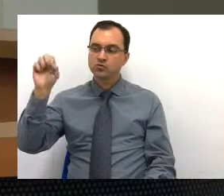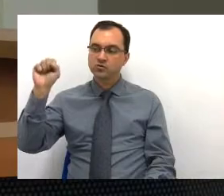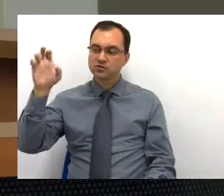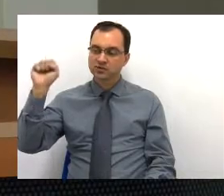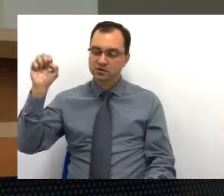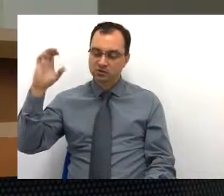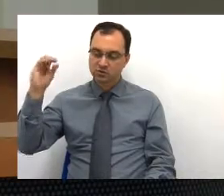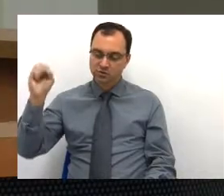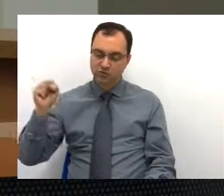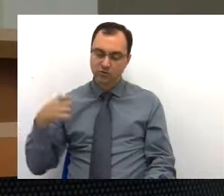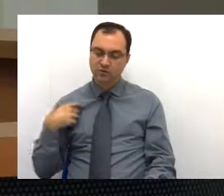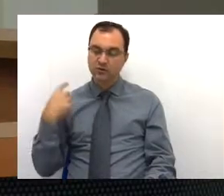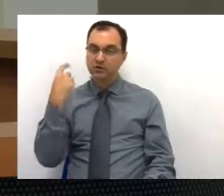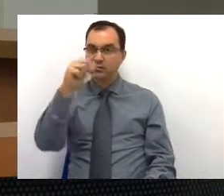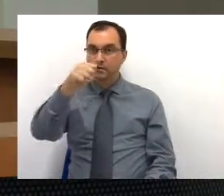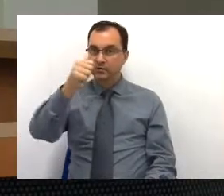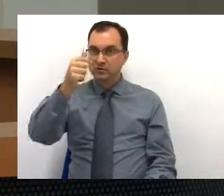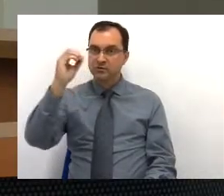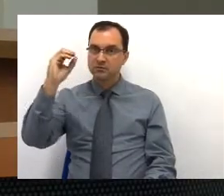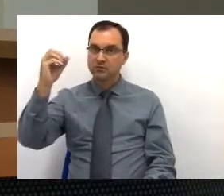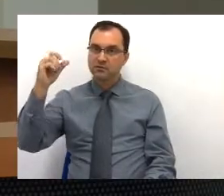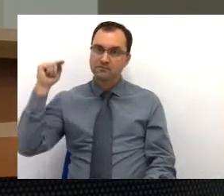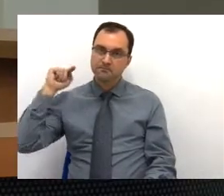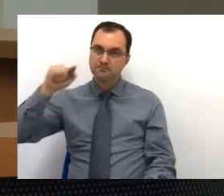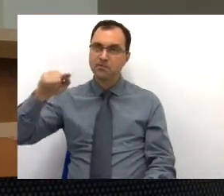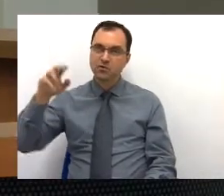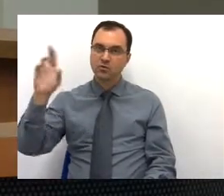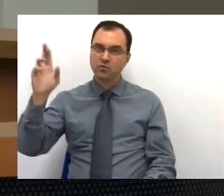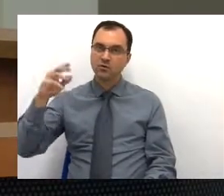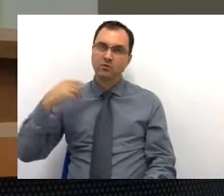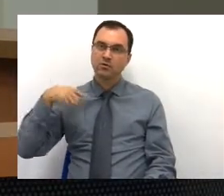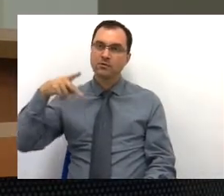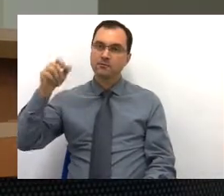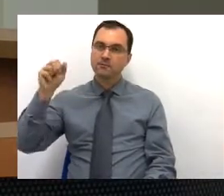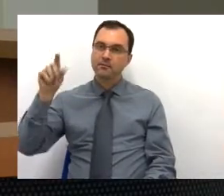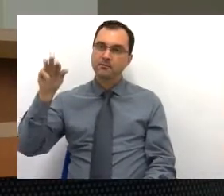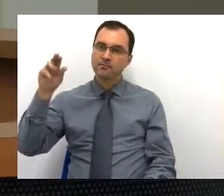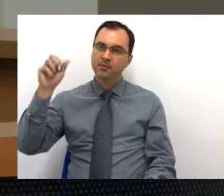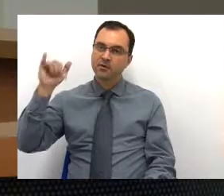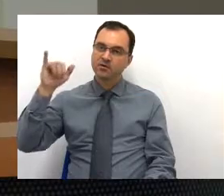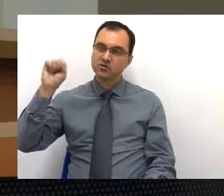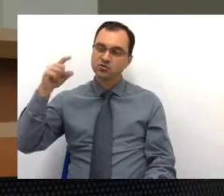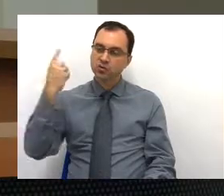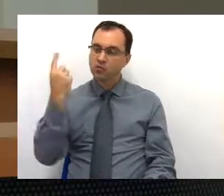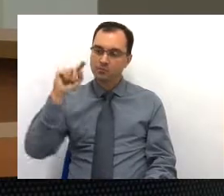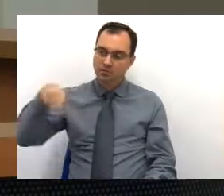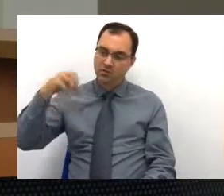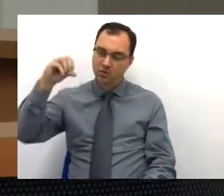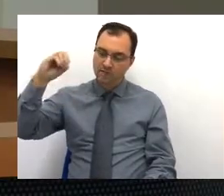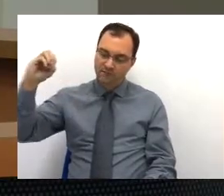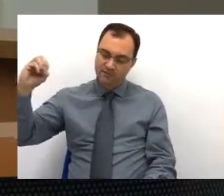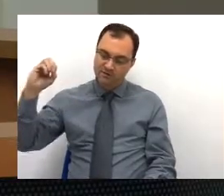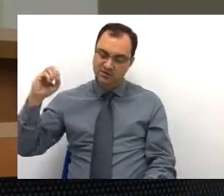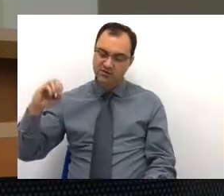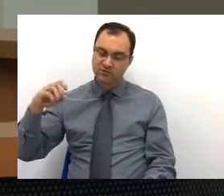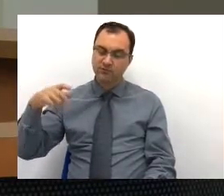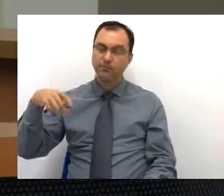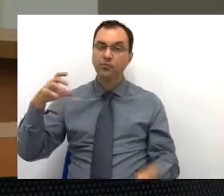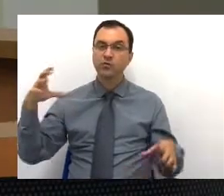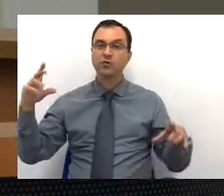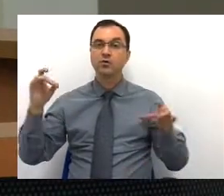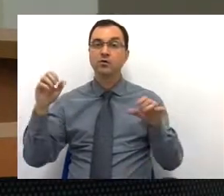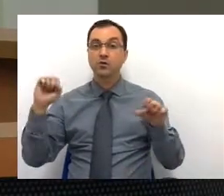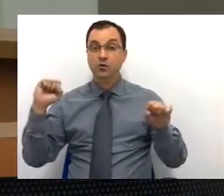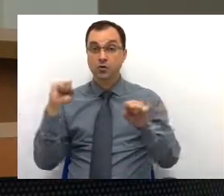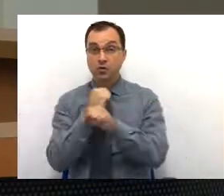reais. Reforma da Policlínica Paraíso São João, mais 1 milhão e 900. E também para a conclusão